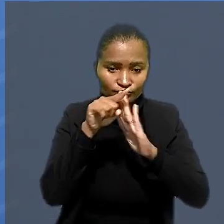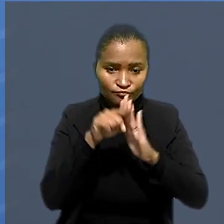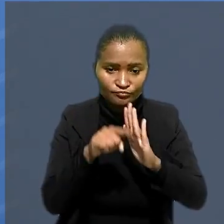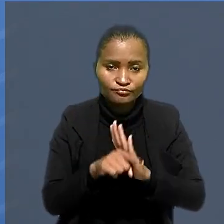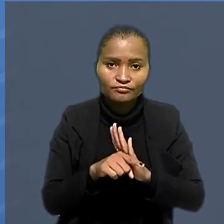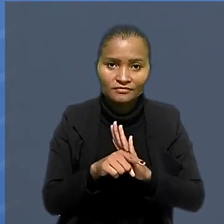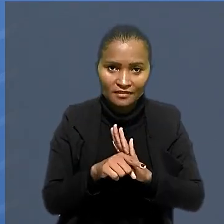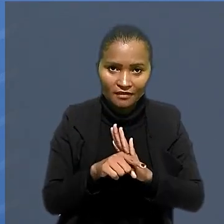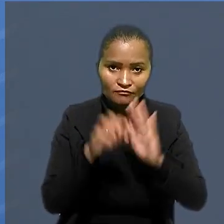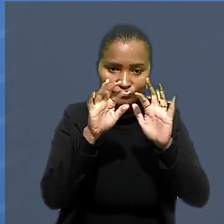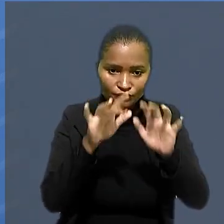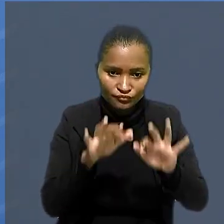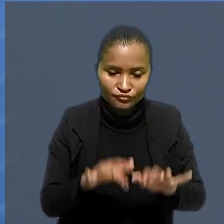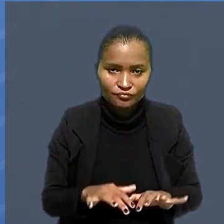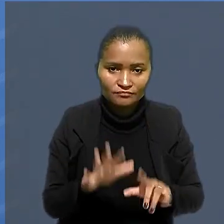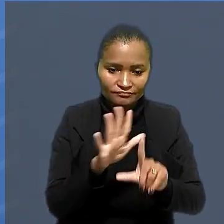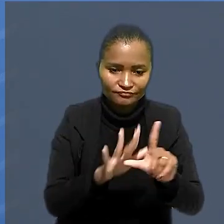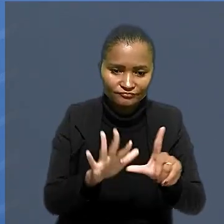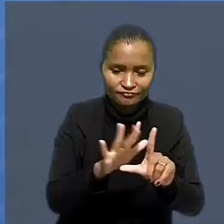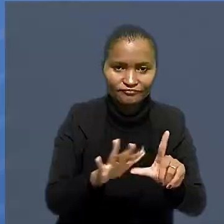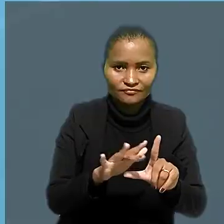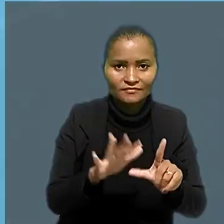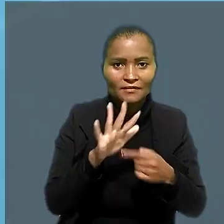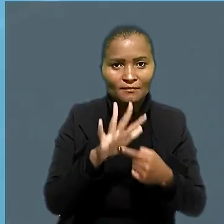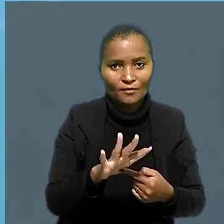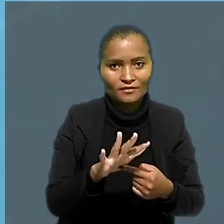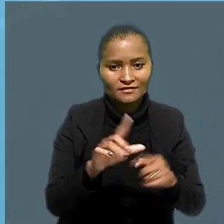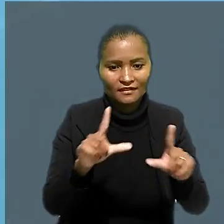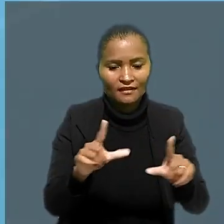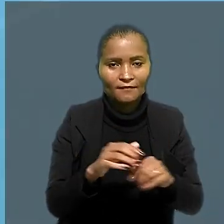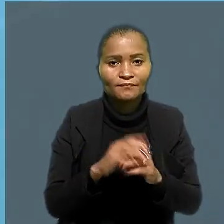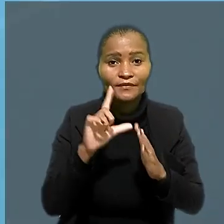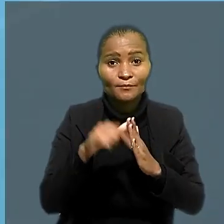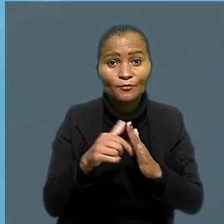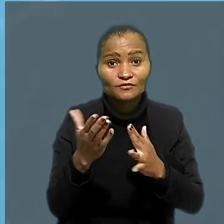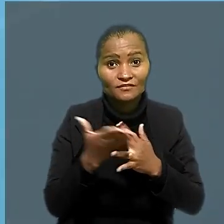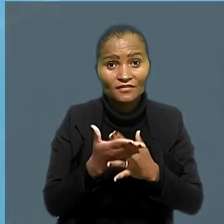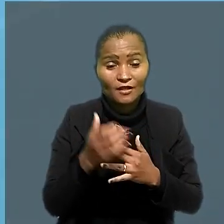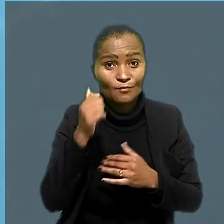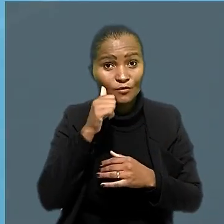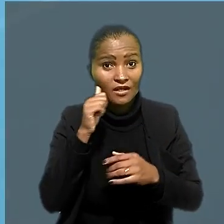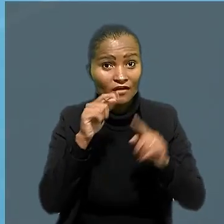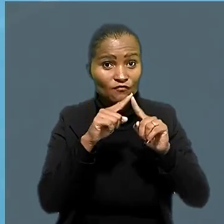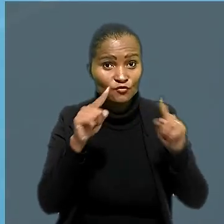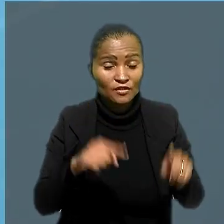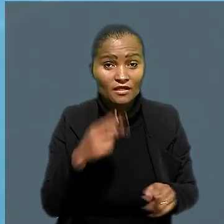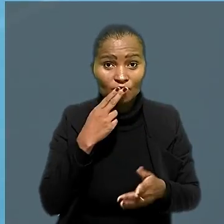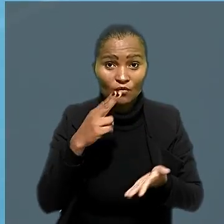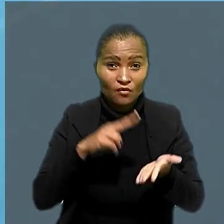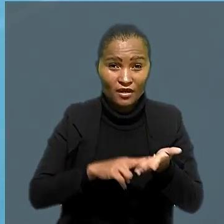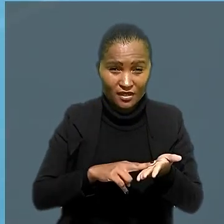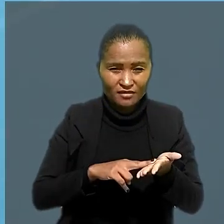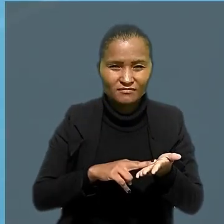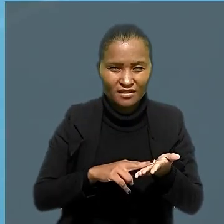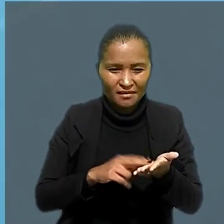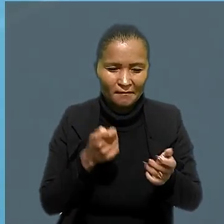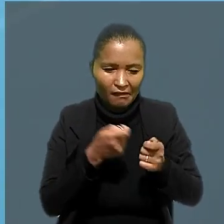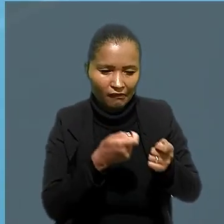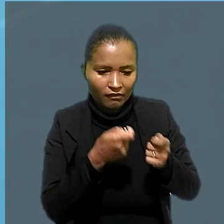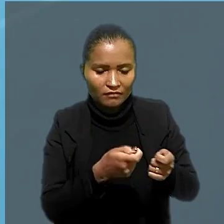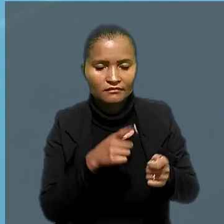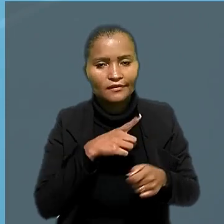formulário disponível no QR Code que aparece aqui na tela. E depois do intervalo, a empregada dos Correios vítima de perseguição